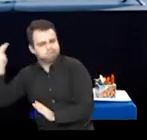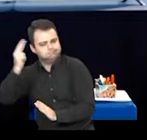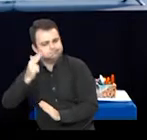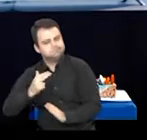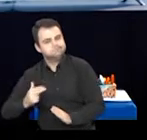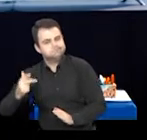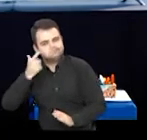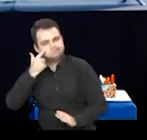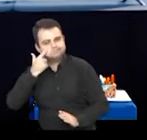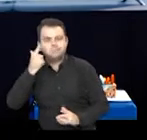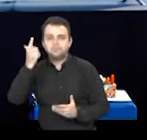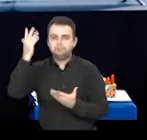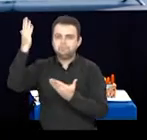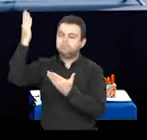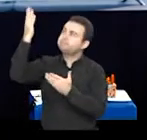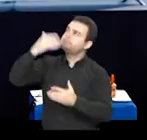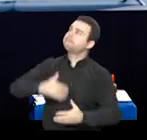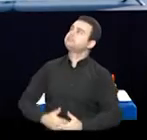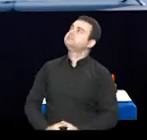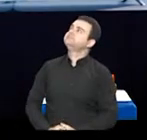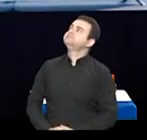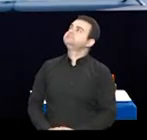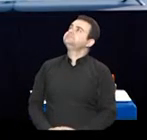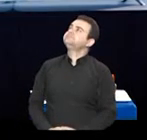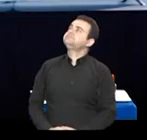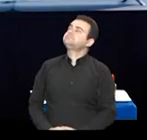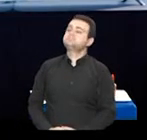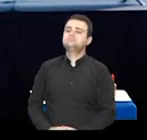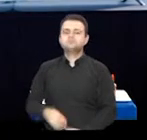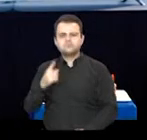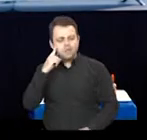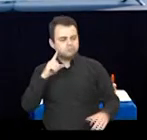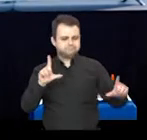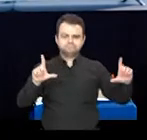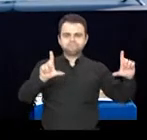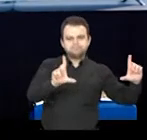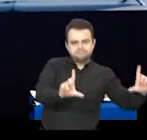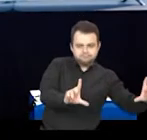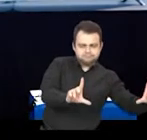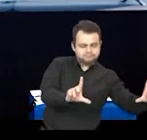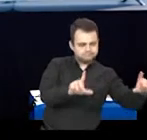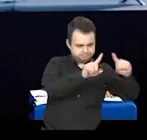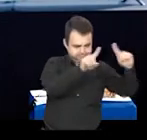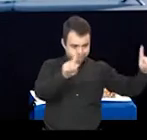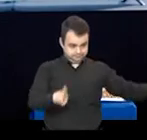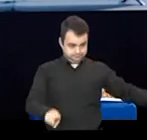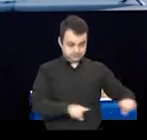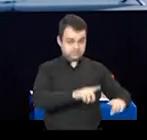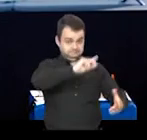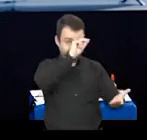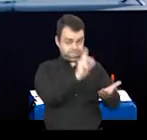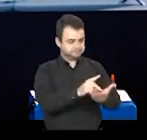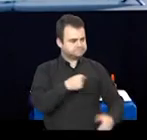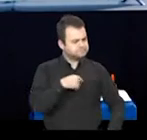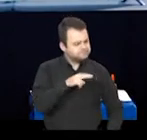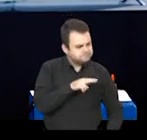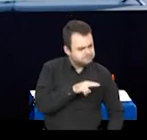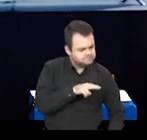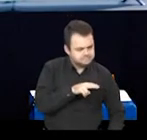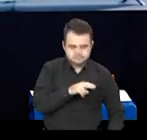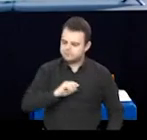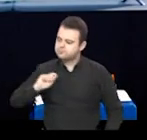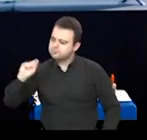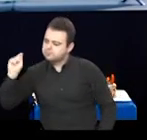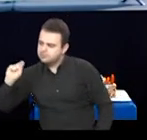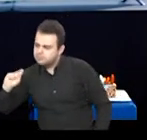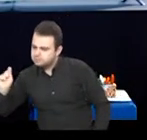desenhar este personagem. E eu vou trabalhando com uma observação. Eu olho para a imagem e eu vou desenhando